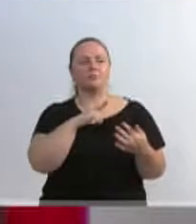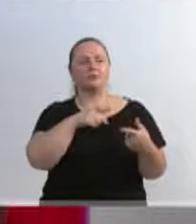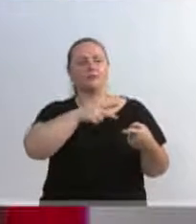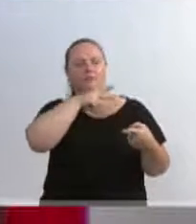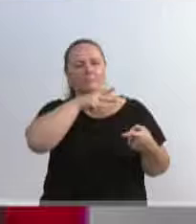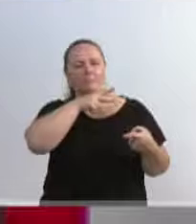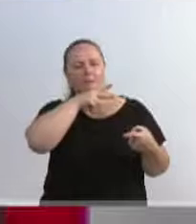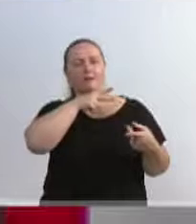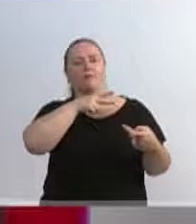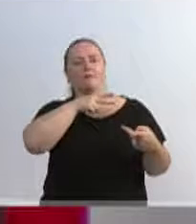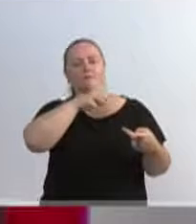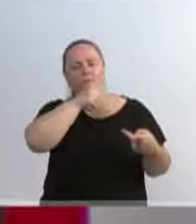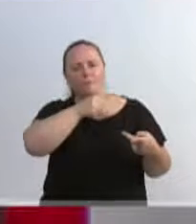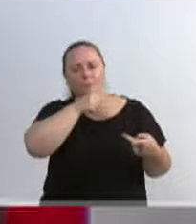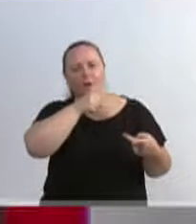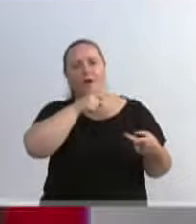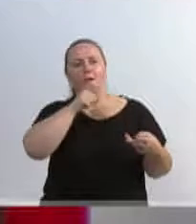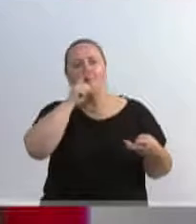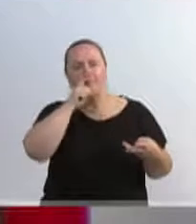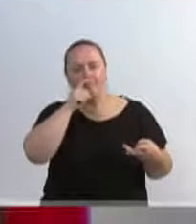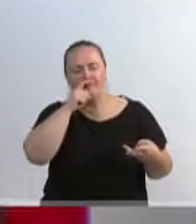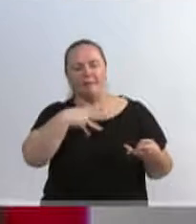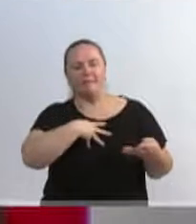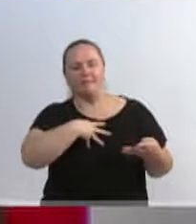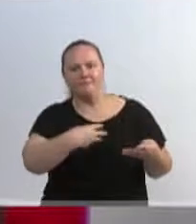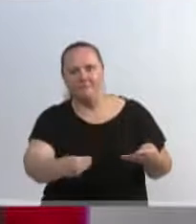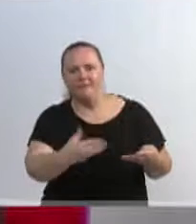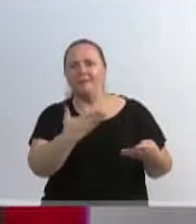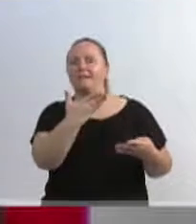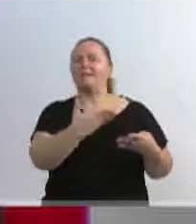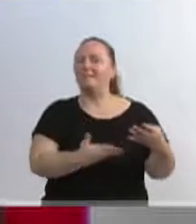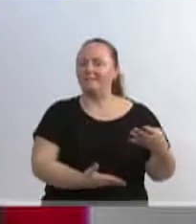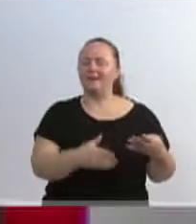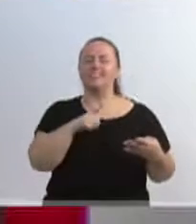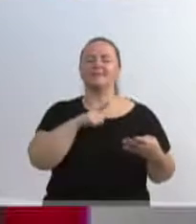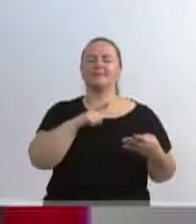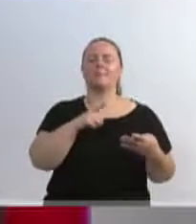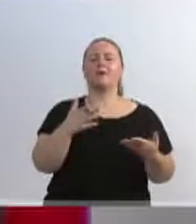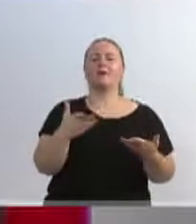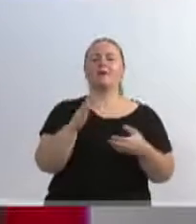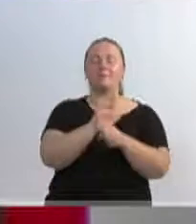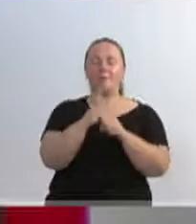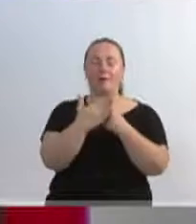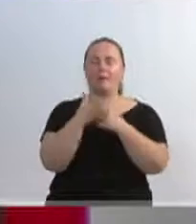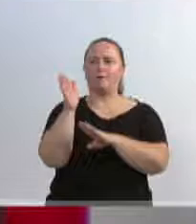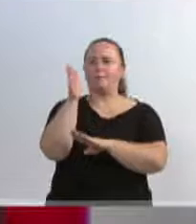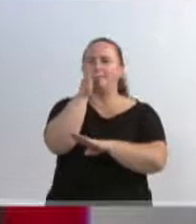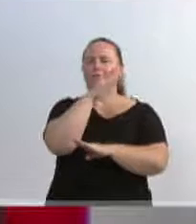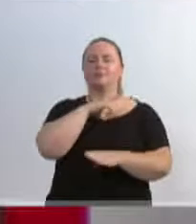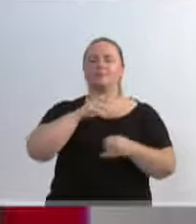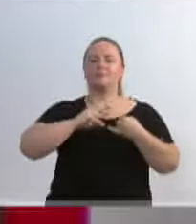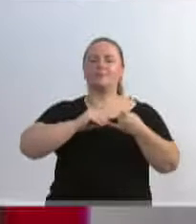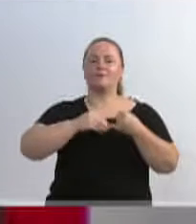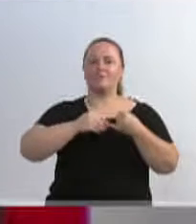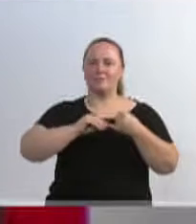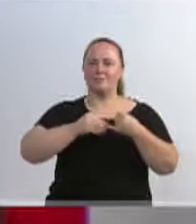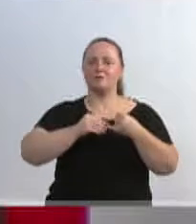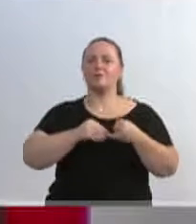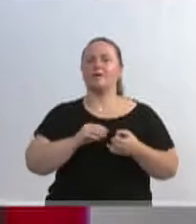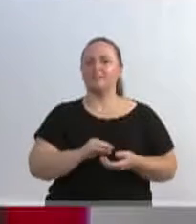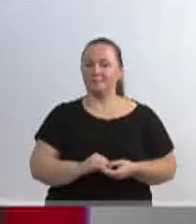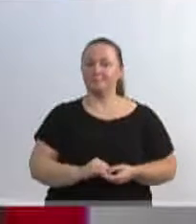festa da família. Bem como também várias feijoadas em todos os bares, nós praticamente tinha uma. no Clube de Cacetírio da